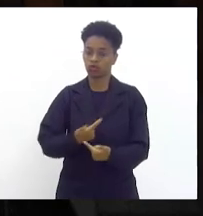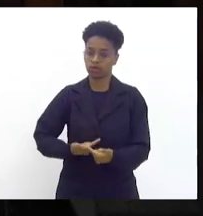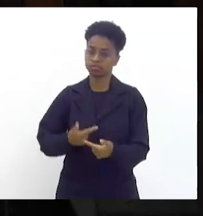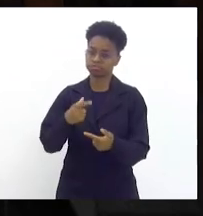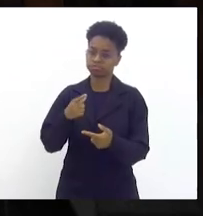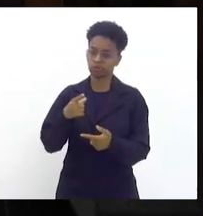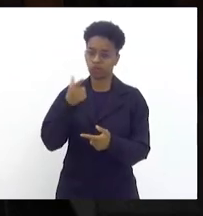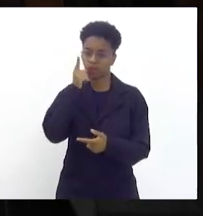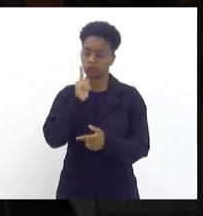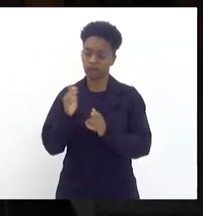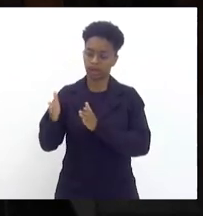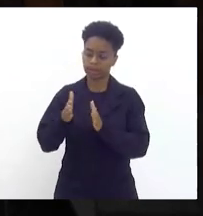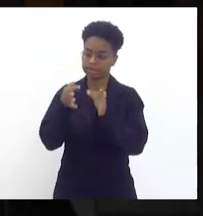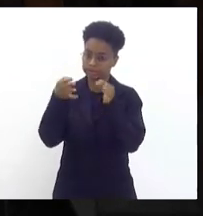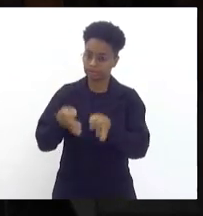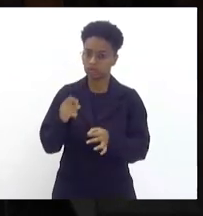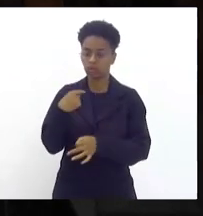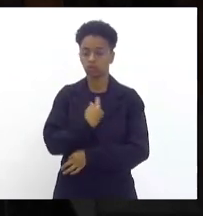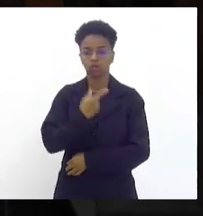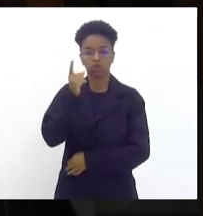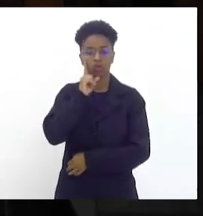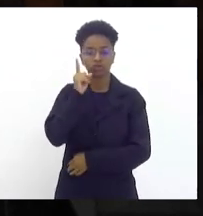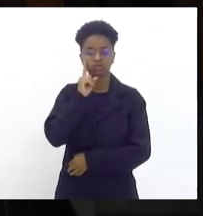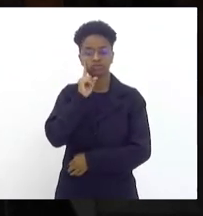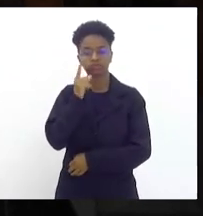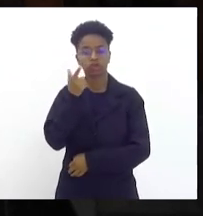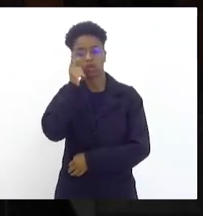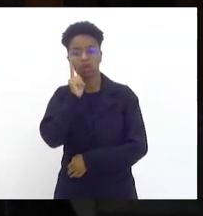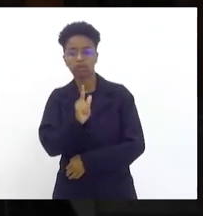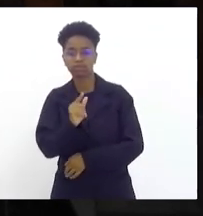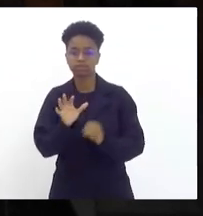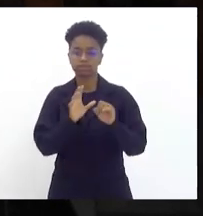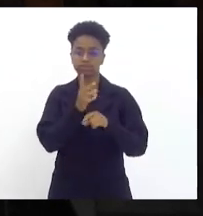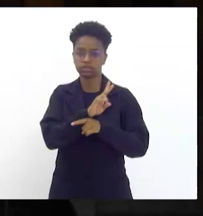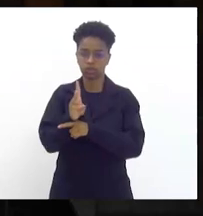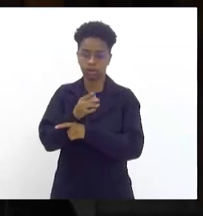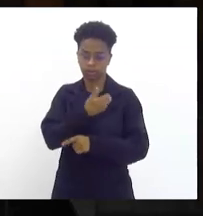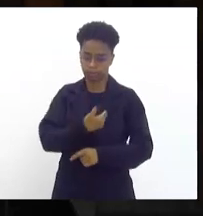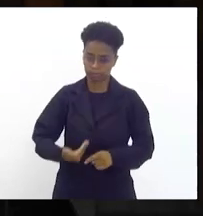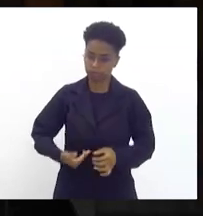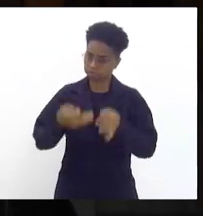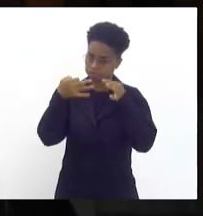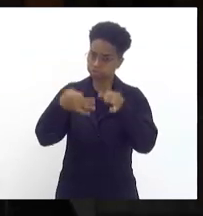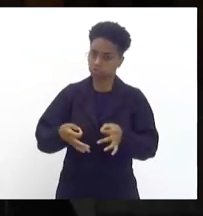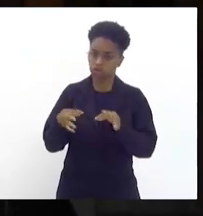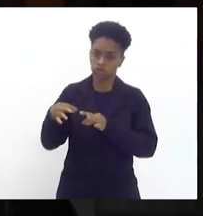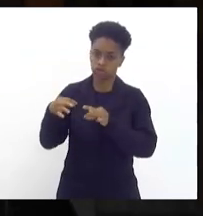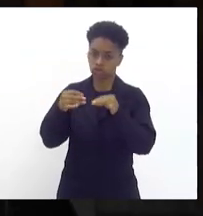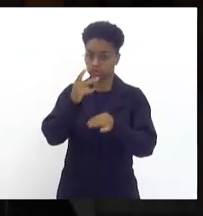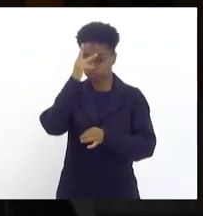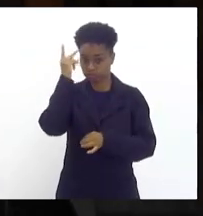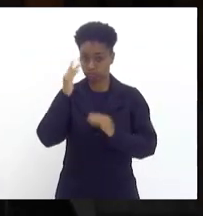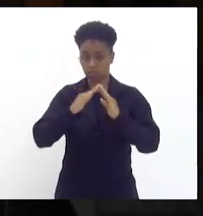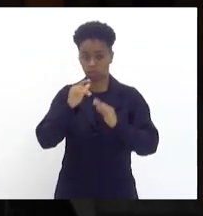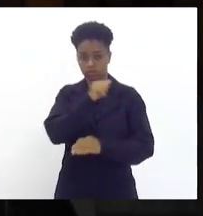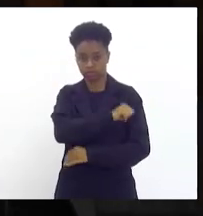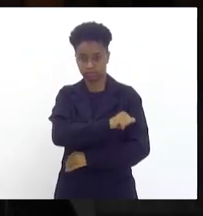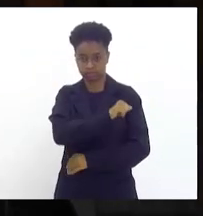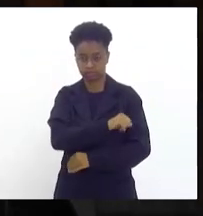para que a gente possa ter cada dia mais uma segurança pública digna a todos os cidadãos fluminenses